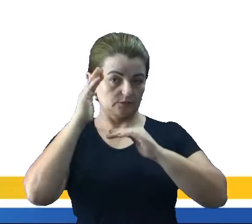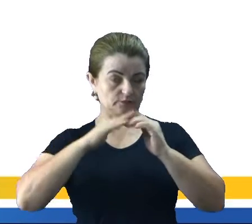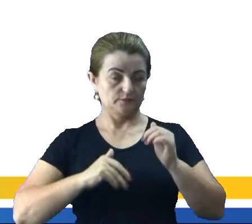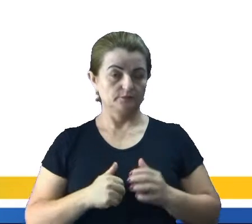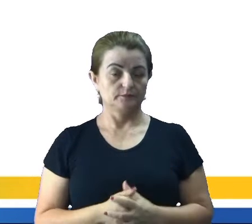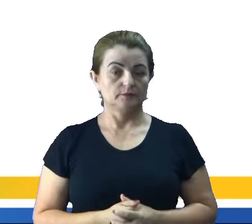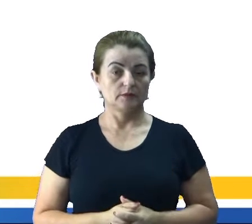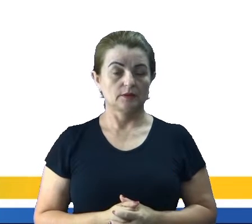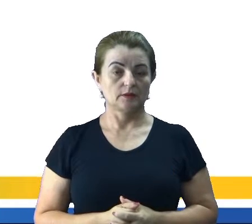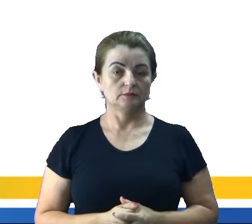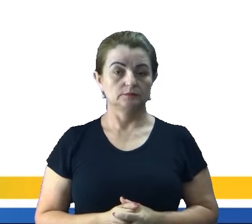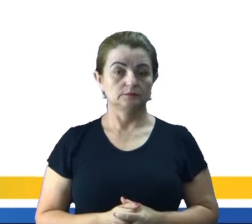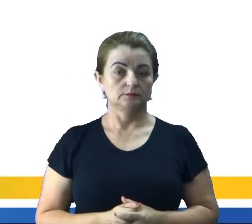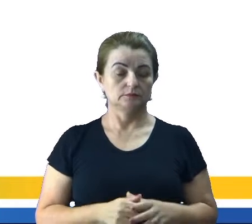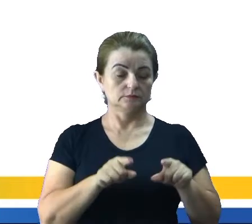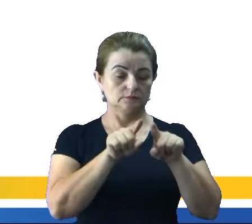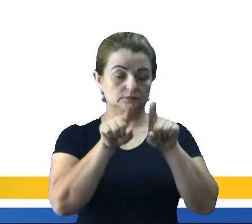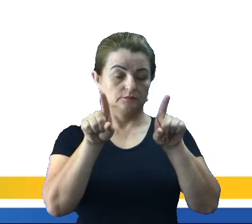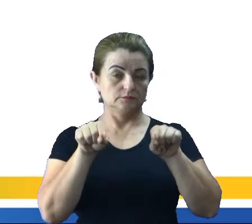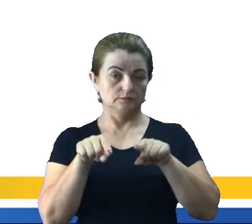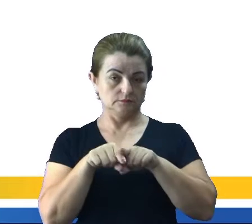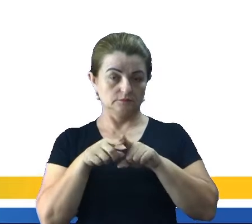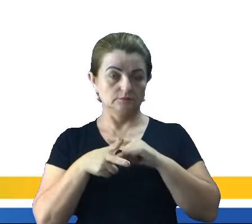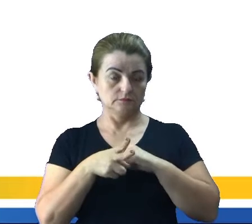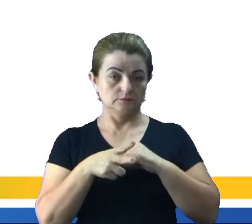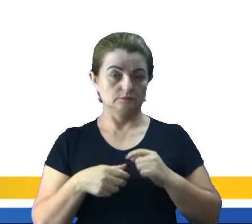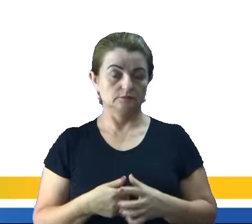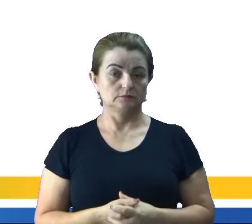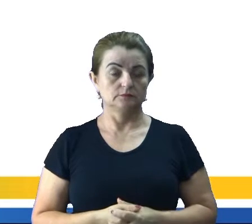E aí no segundo quadrinho ele continua